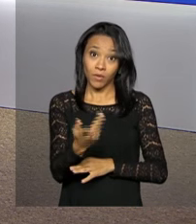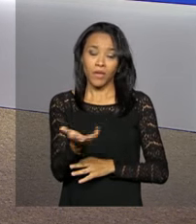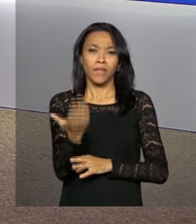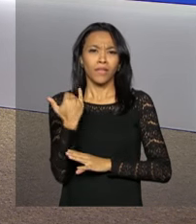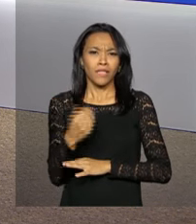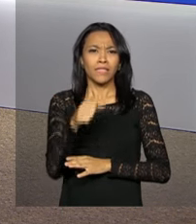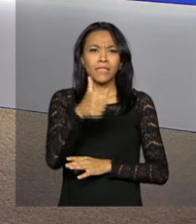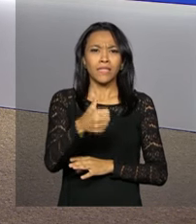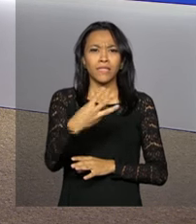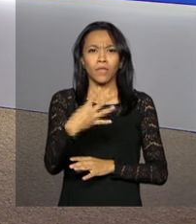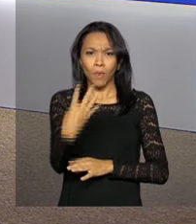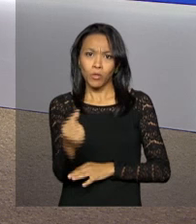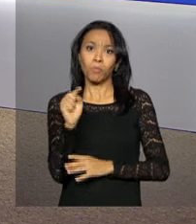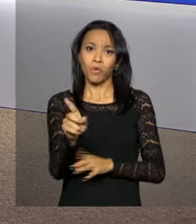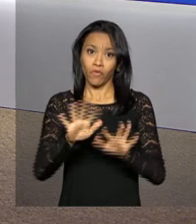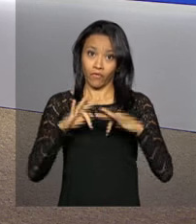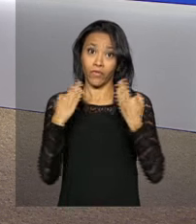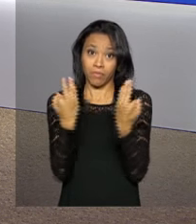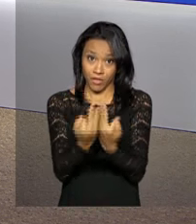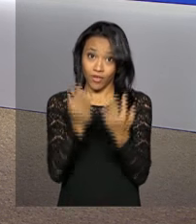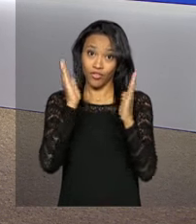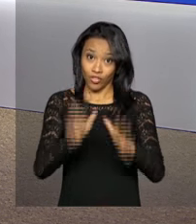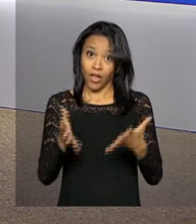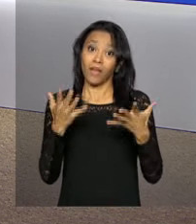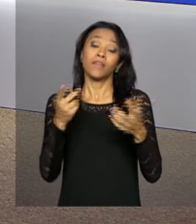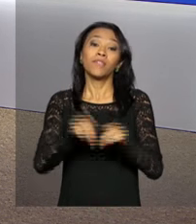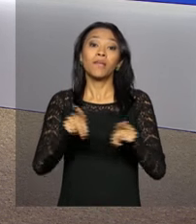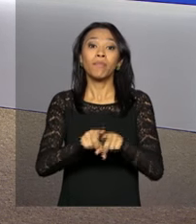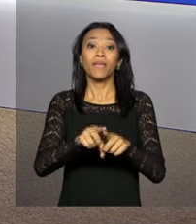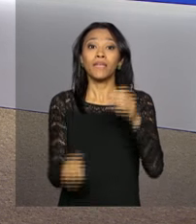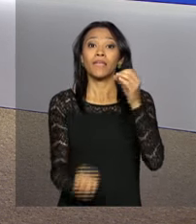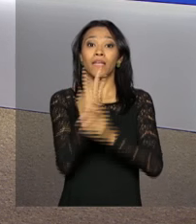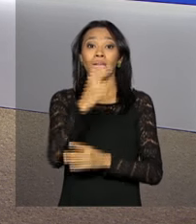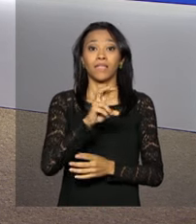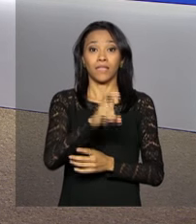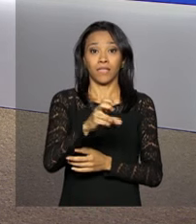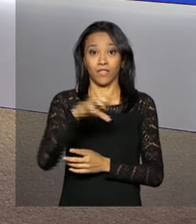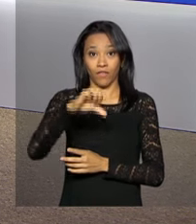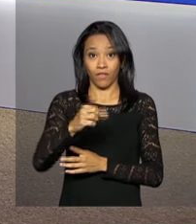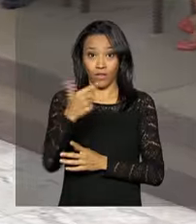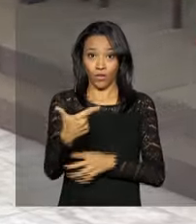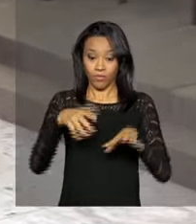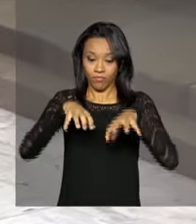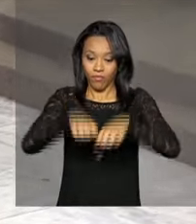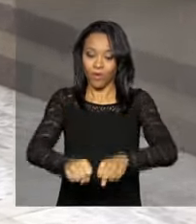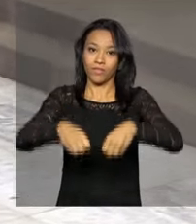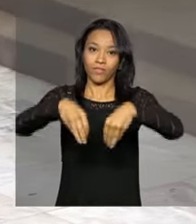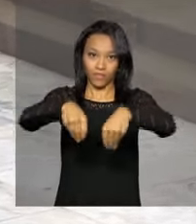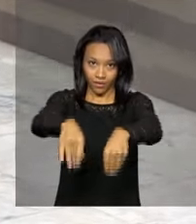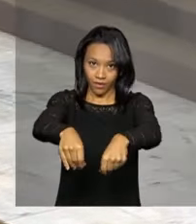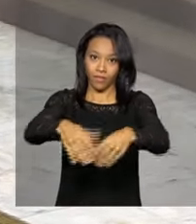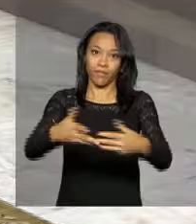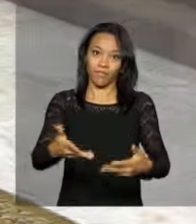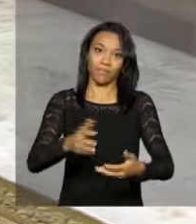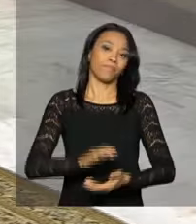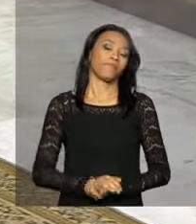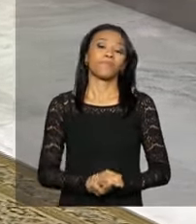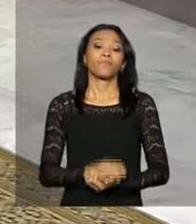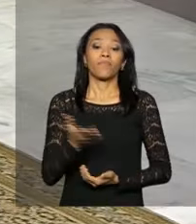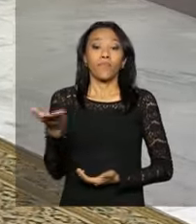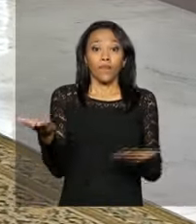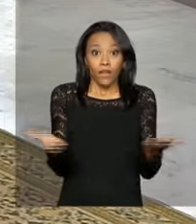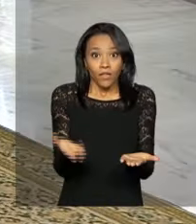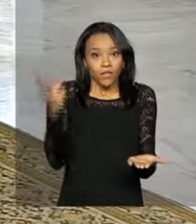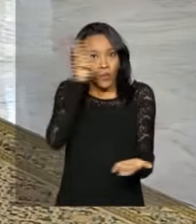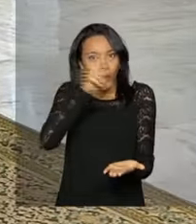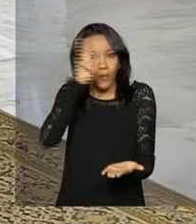134 mil famílias e criados 592 assentamentos. Um reconhecimento